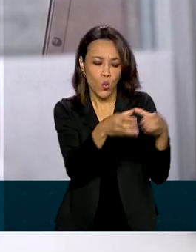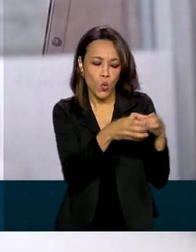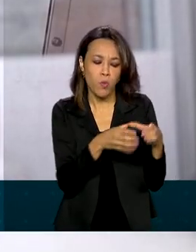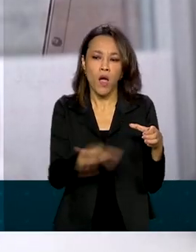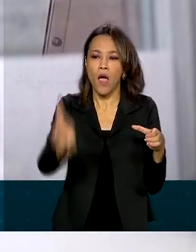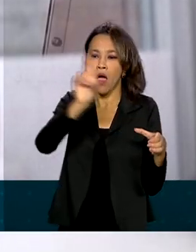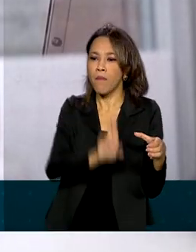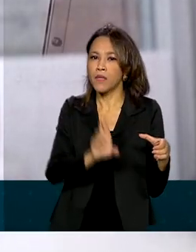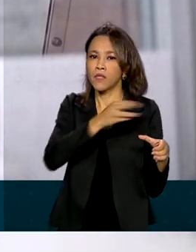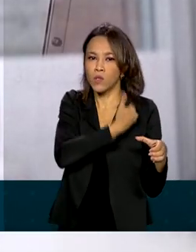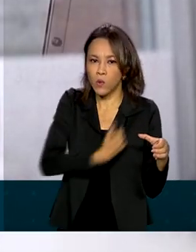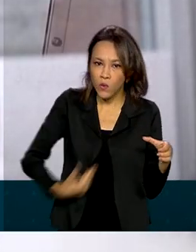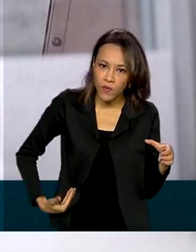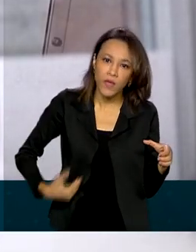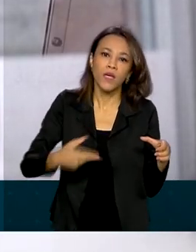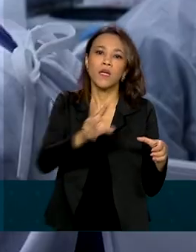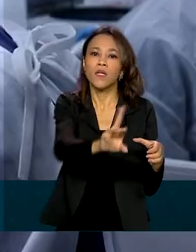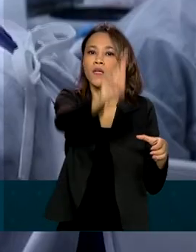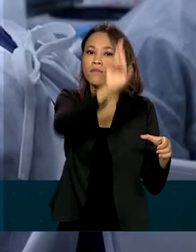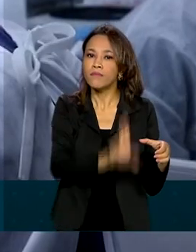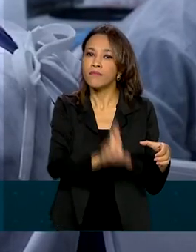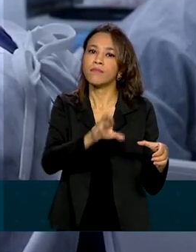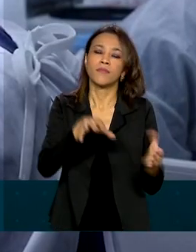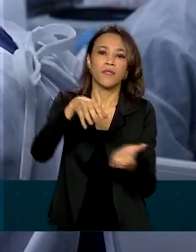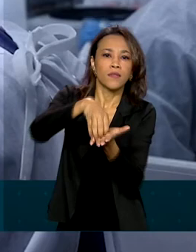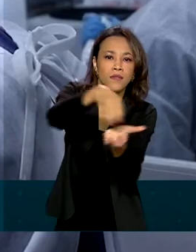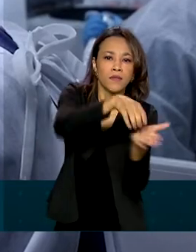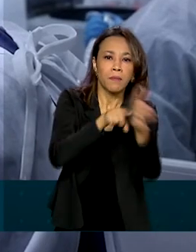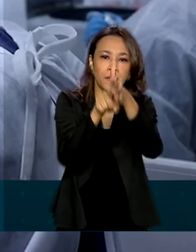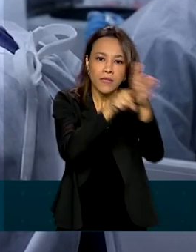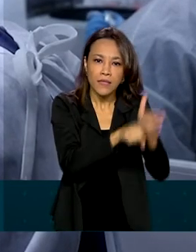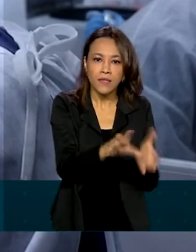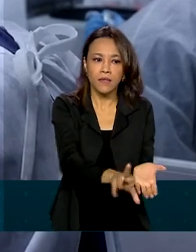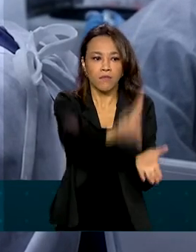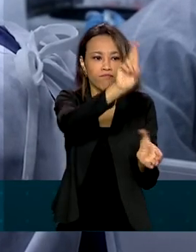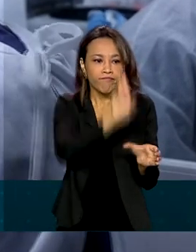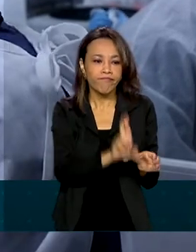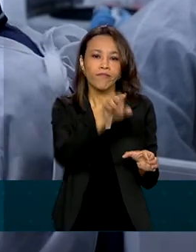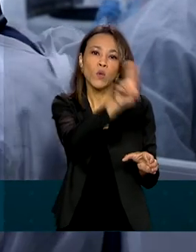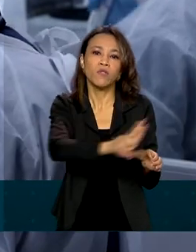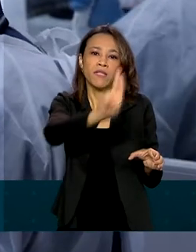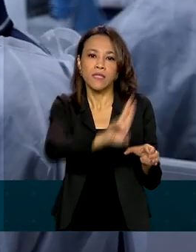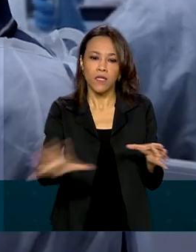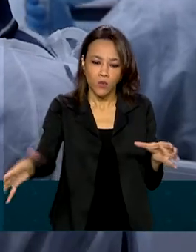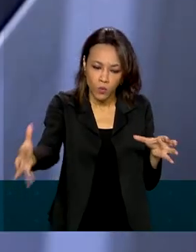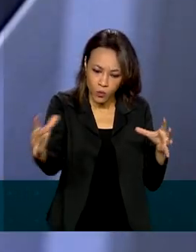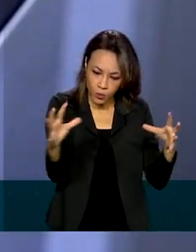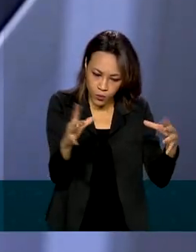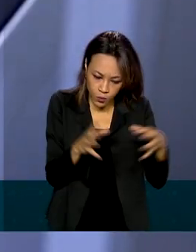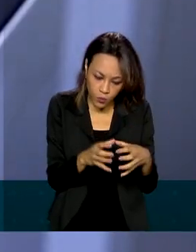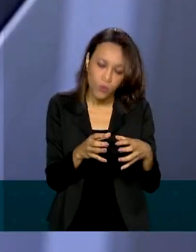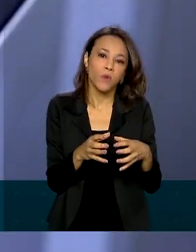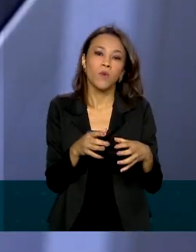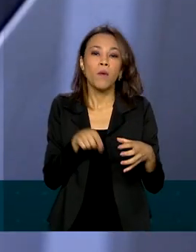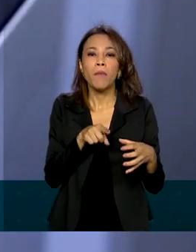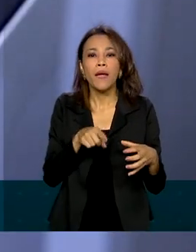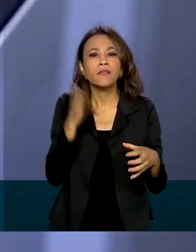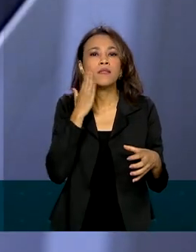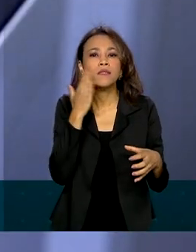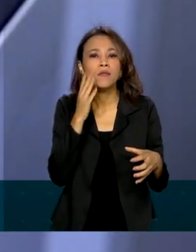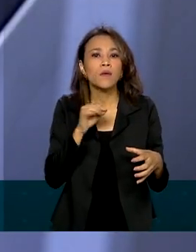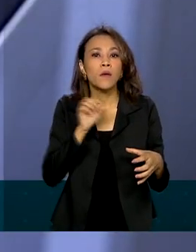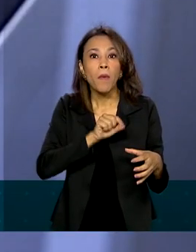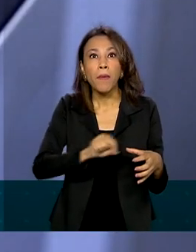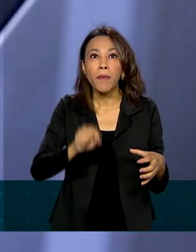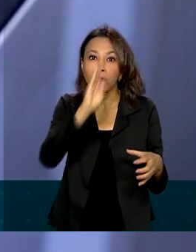representantes do governo, agências de fomento, centros de pesquisa e universidades para reunir iniciativas de todo o país